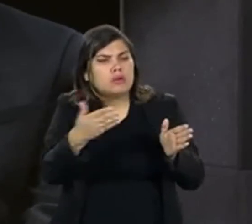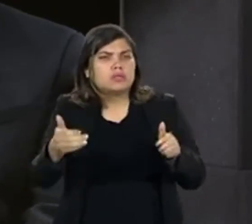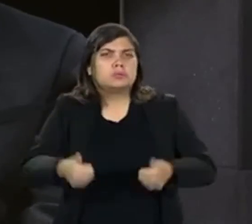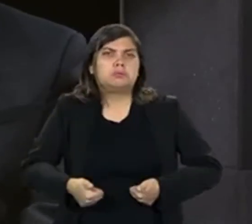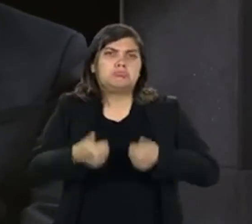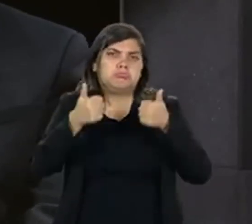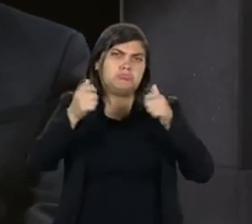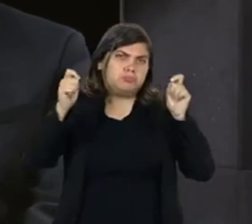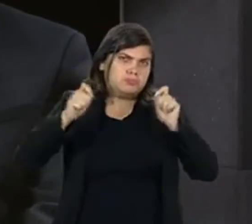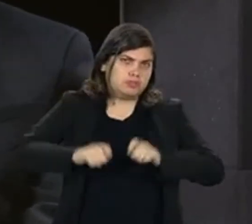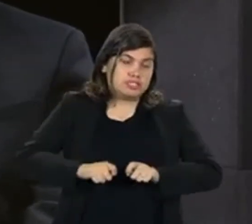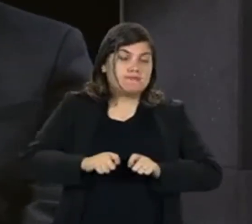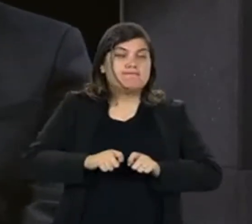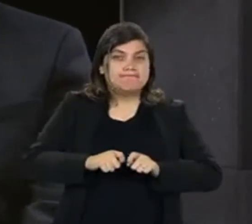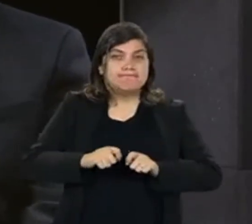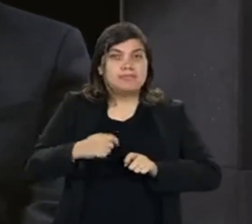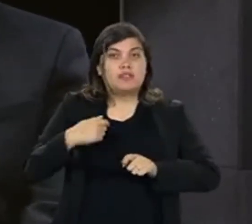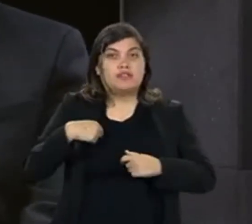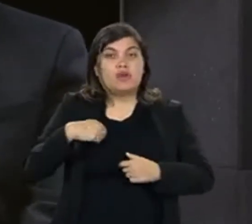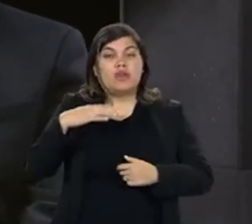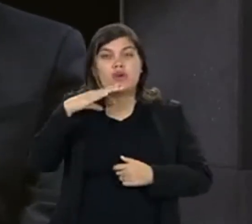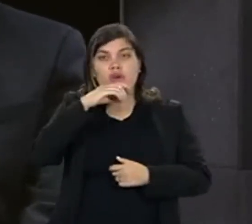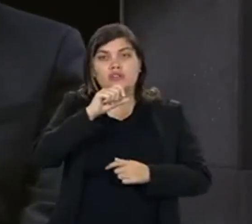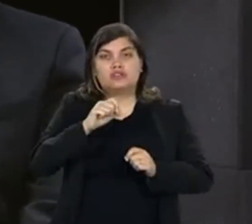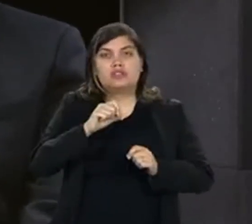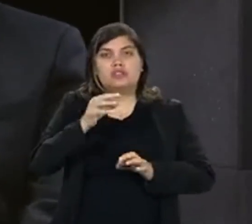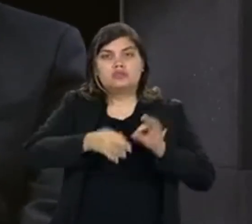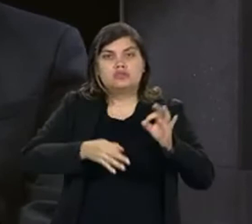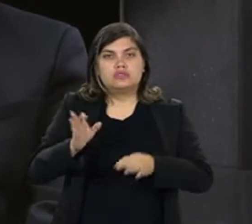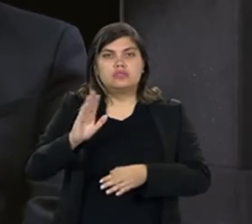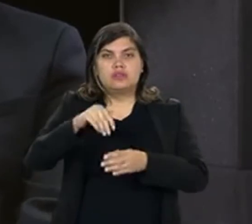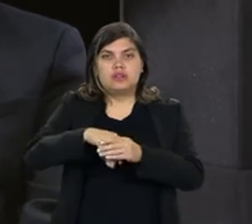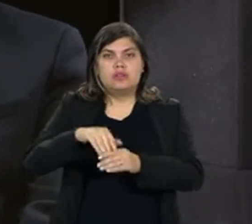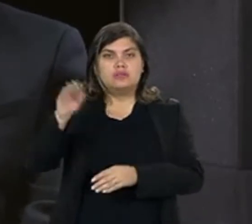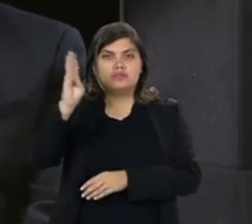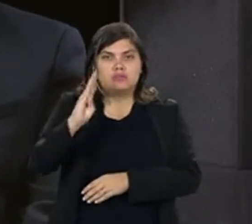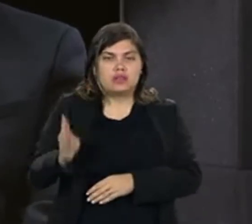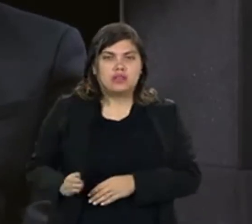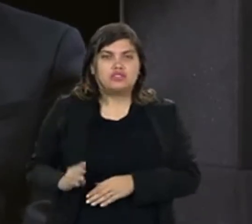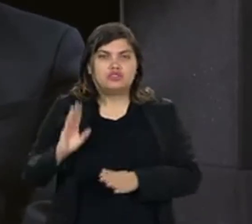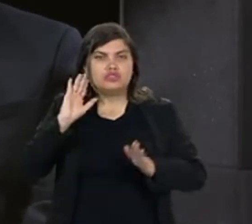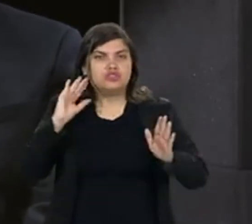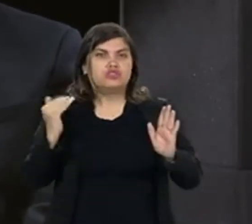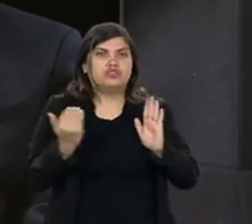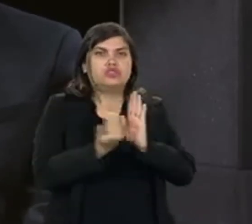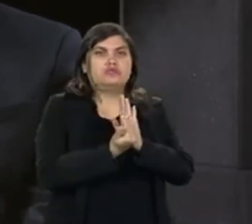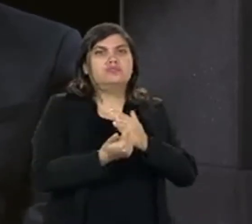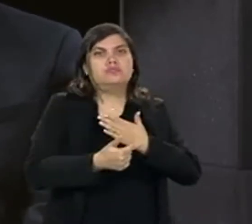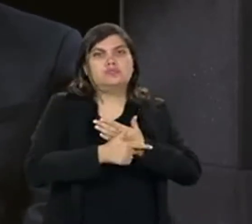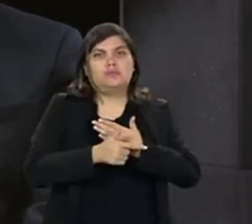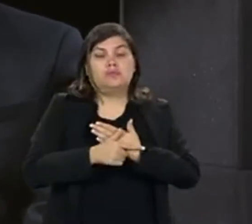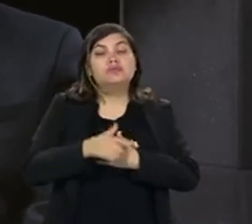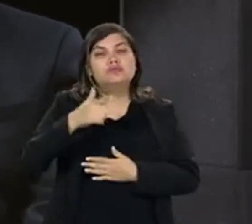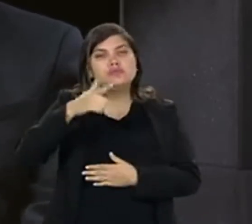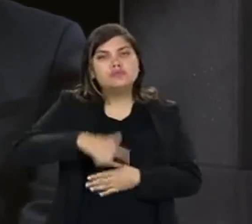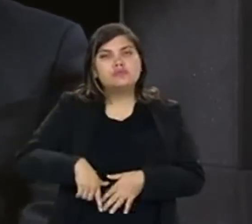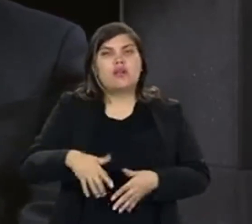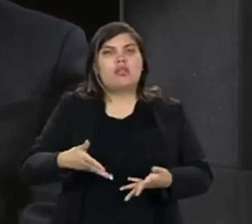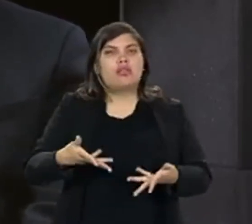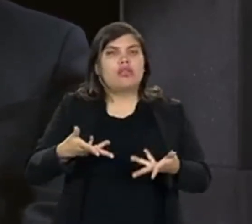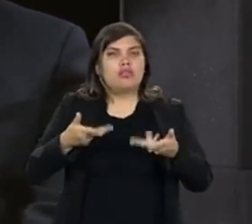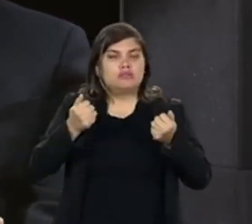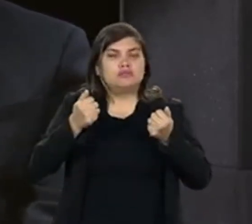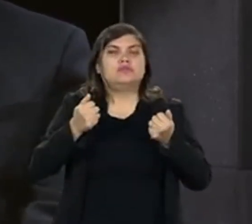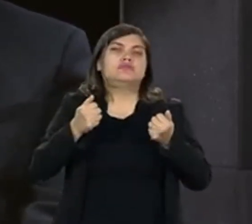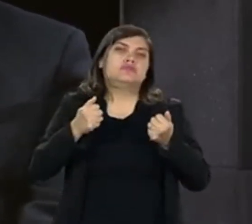para o processo correr da melhor forma possível. Então, eu acho que a justiça eleitoral no Brasil cumpre esse papel e, de